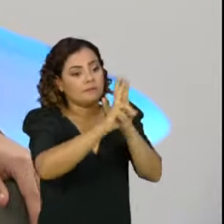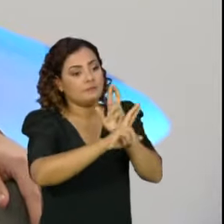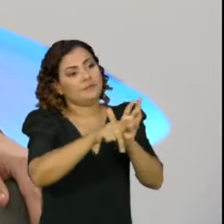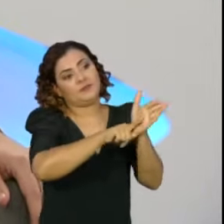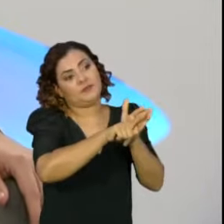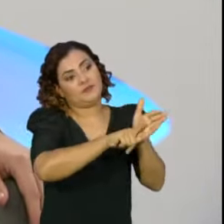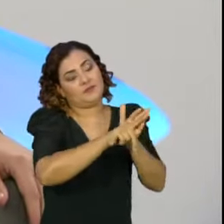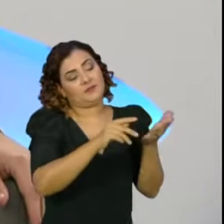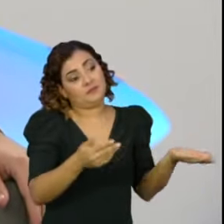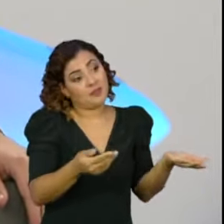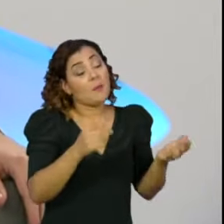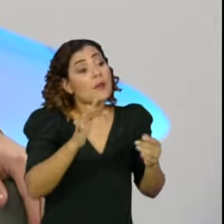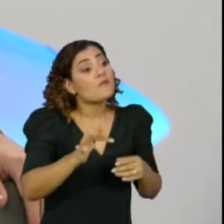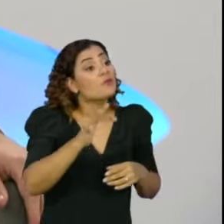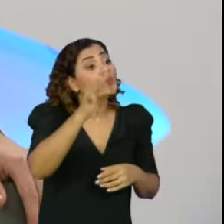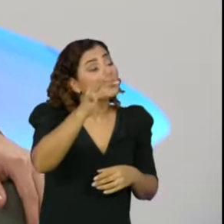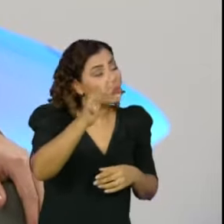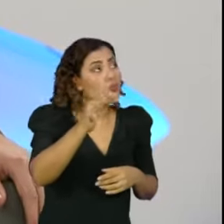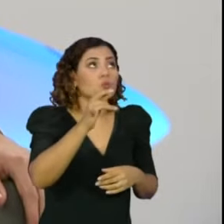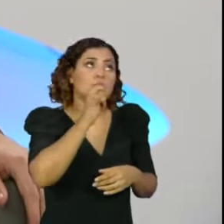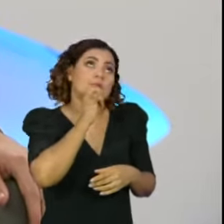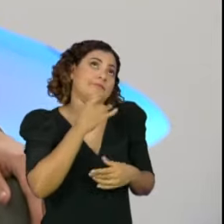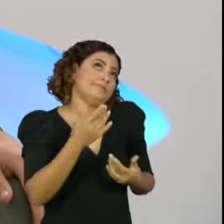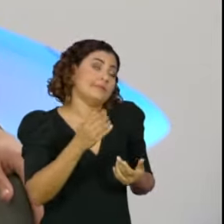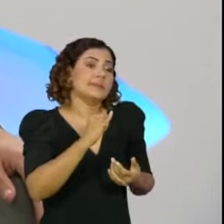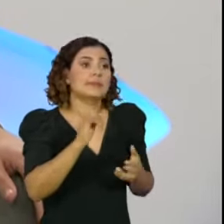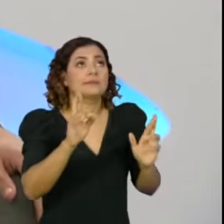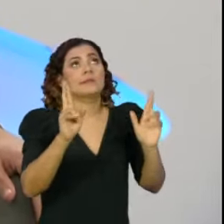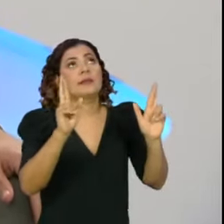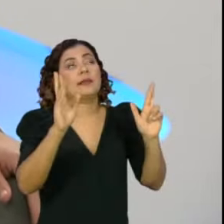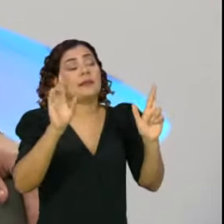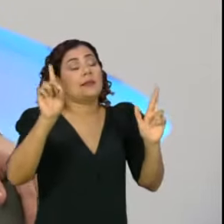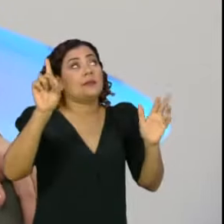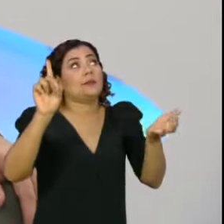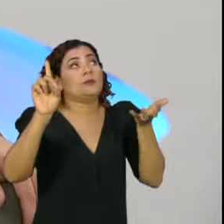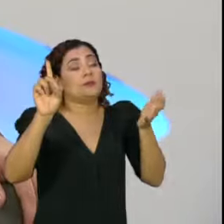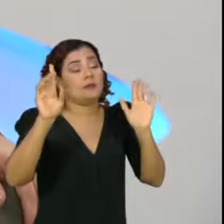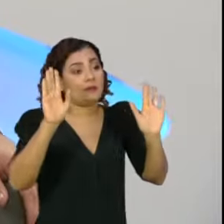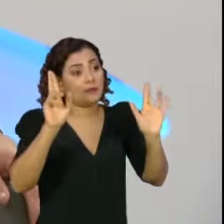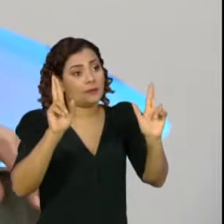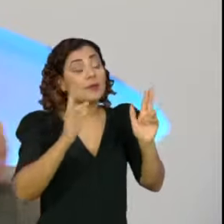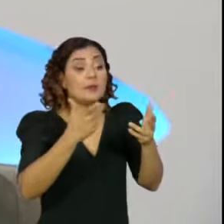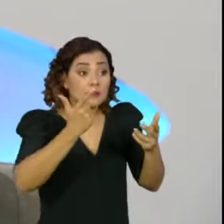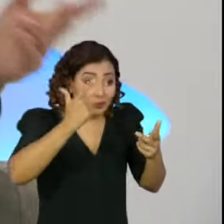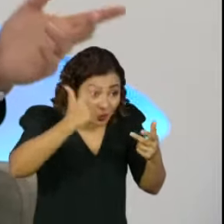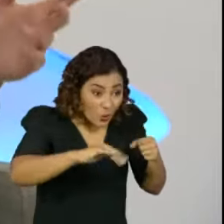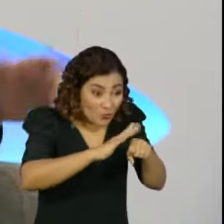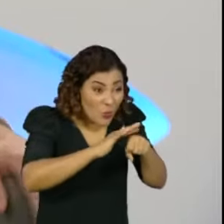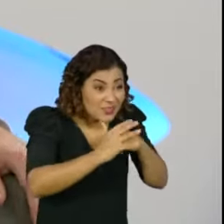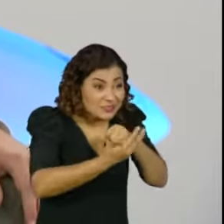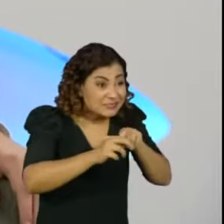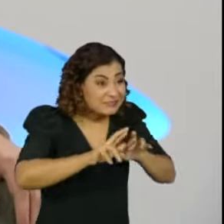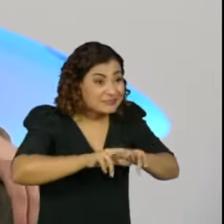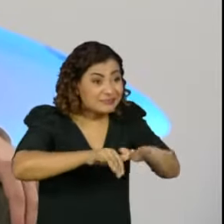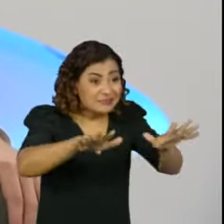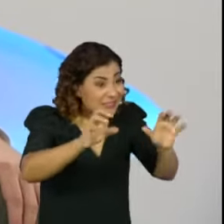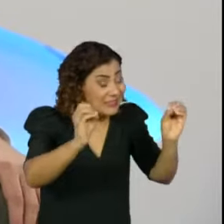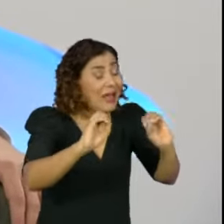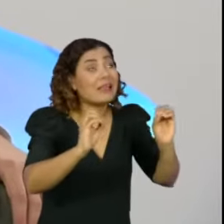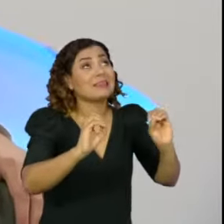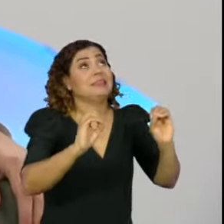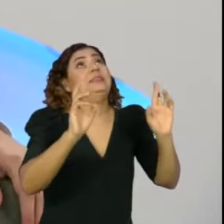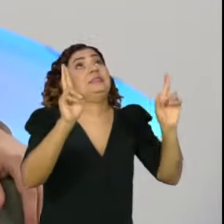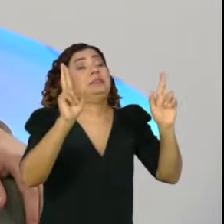Para que em outros momentos no futuro, quando se tenha, se Deus quiser, nós não vamos ter, mas que se tenha uma outra pandemia, um estado de guerra ou uma